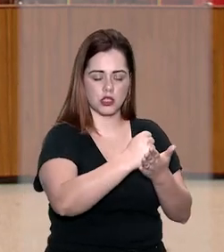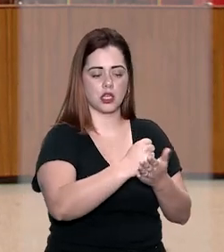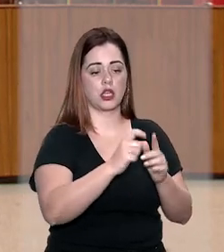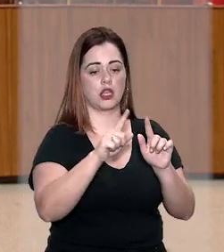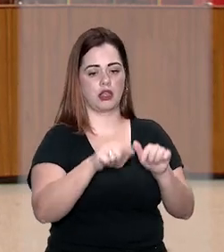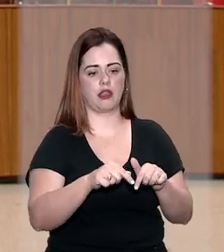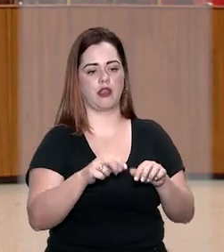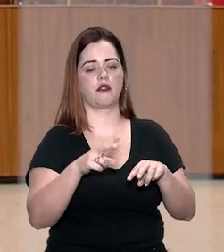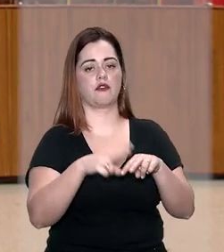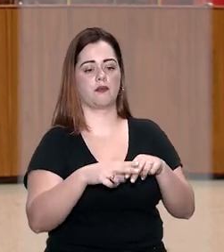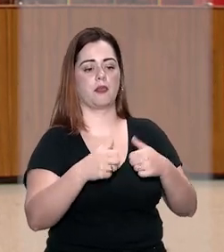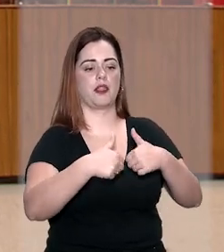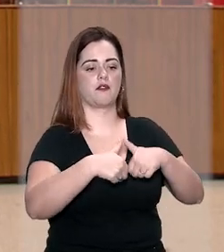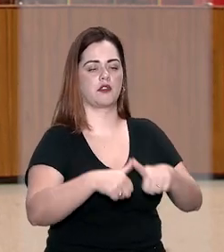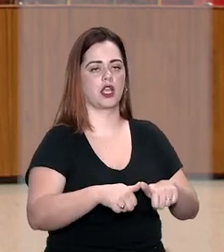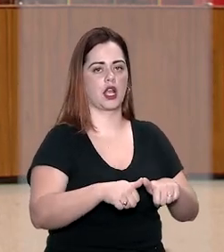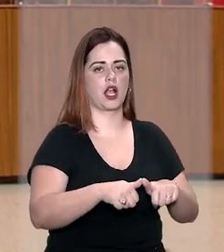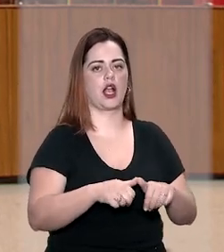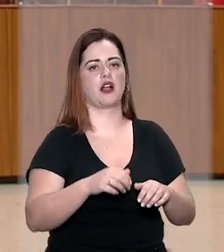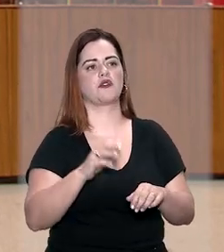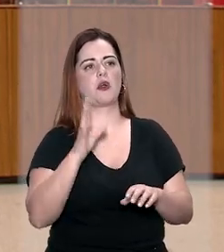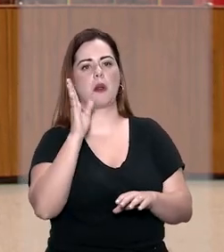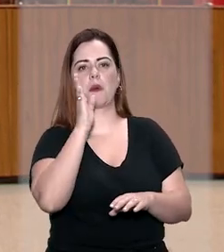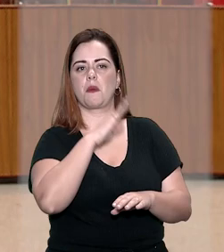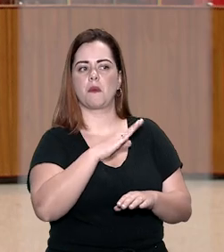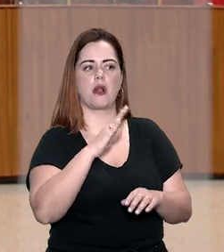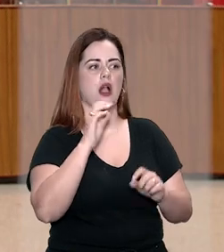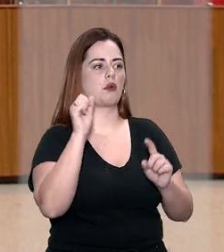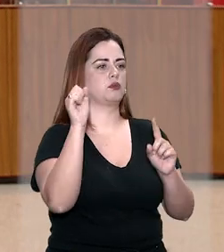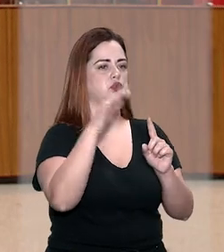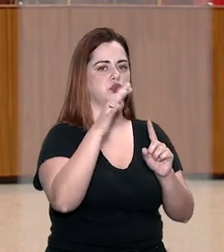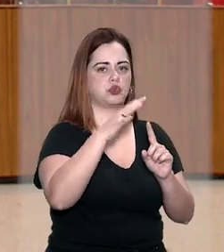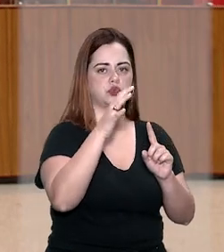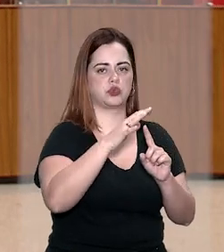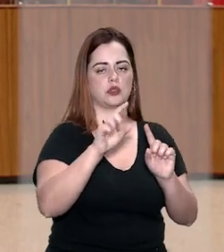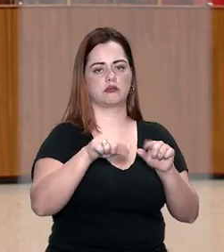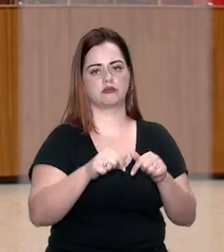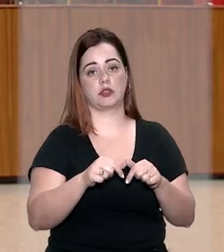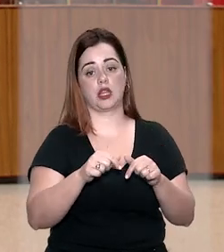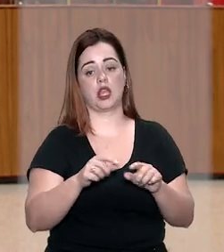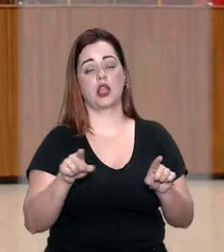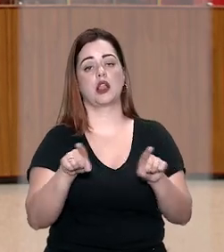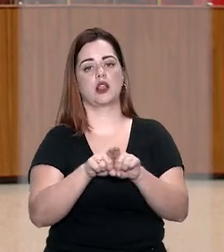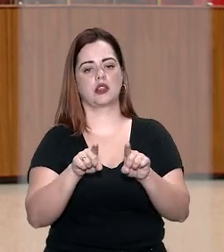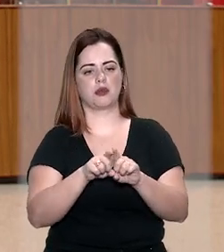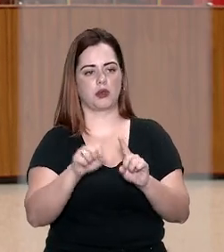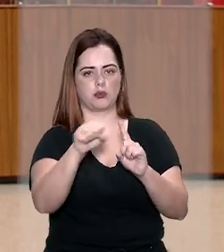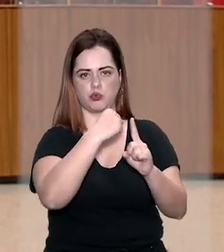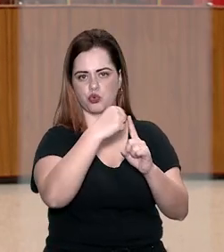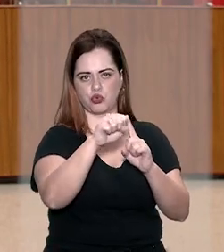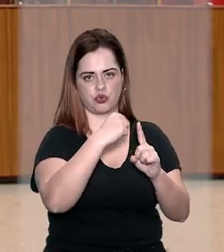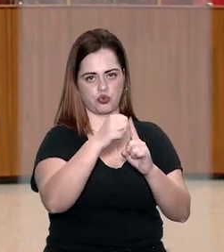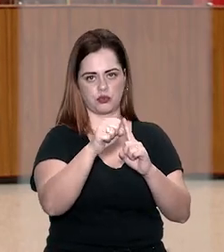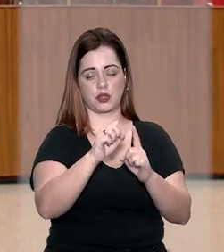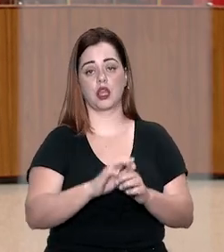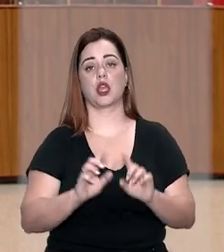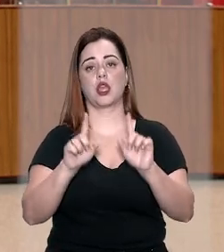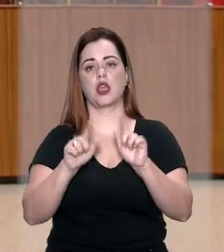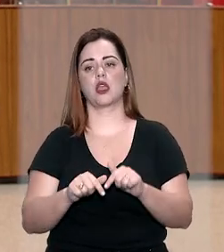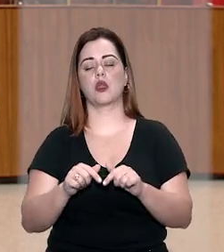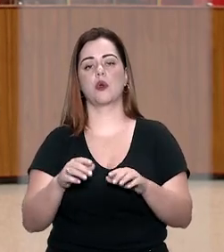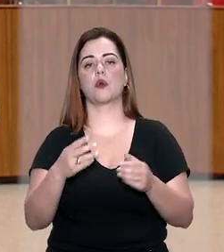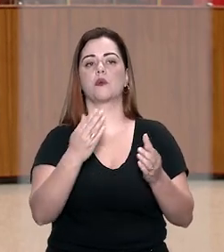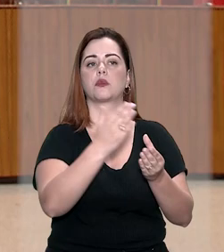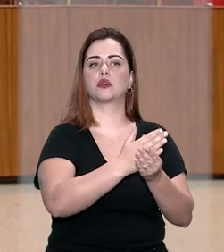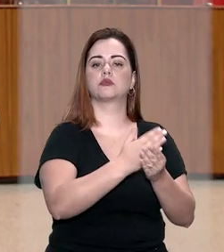eles eram mantidos reclusos, dopados e maltratados pelos monitores, inclusive com agressões físicas. O